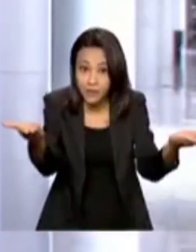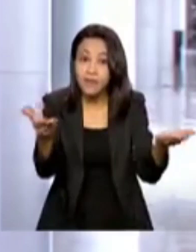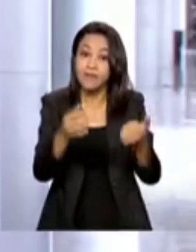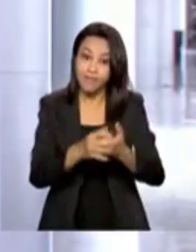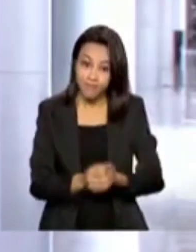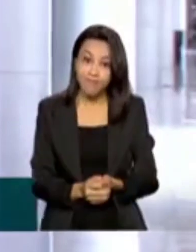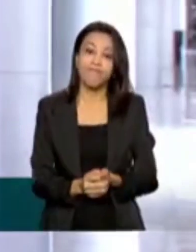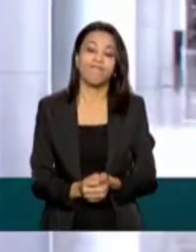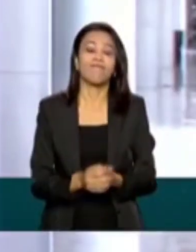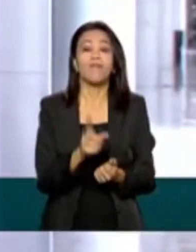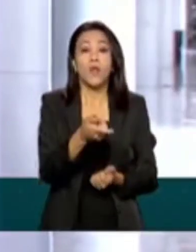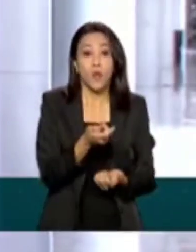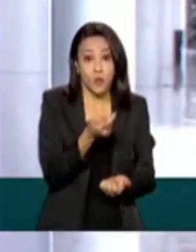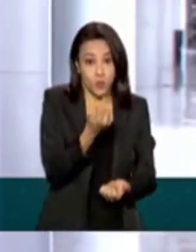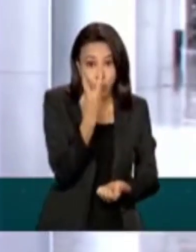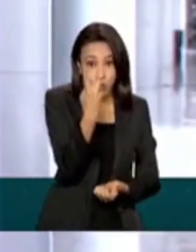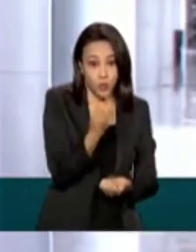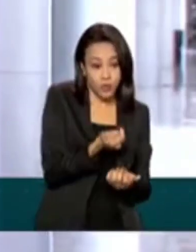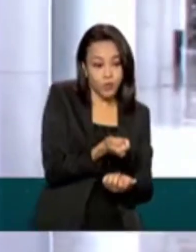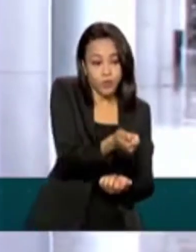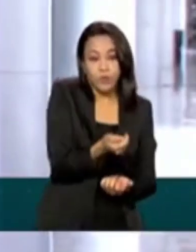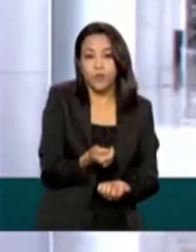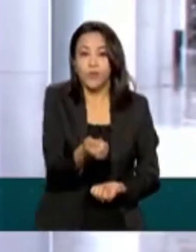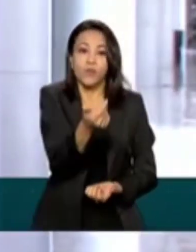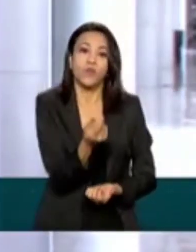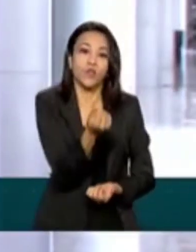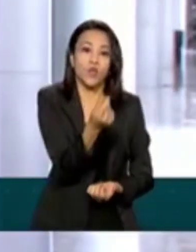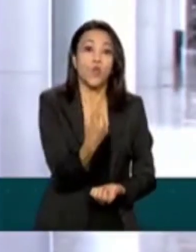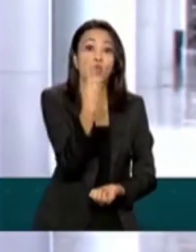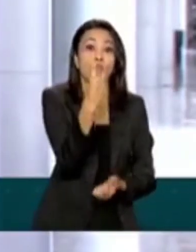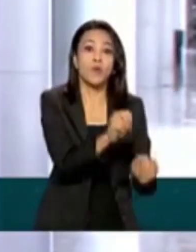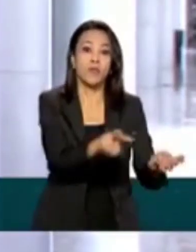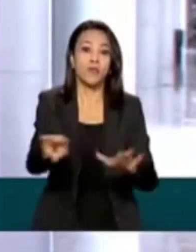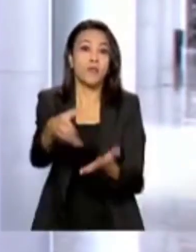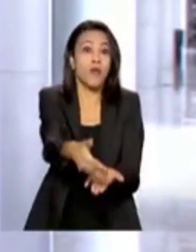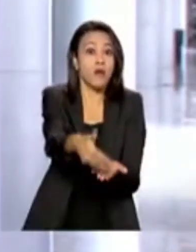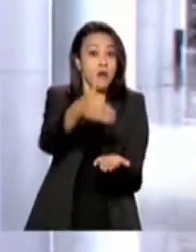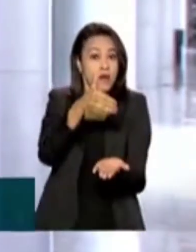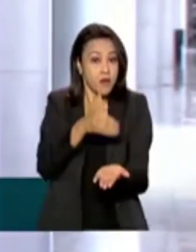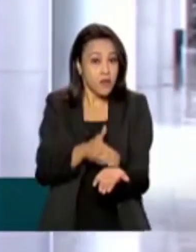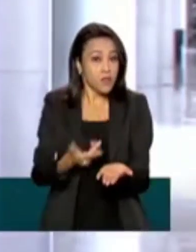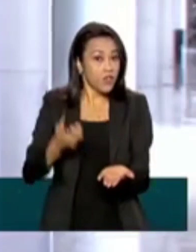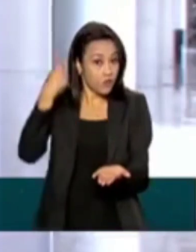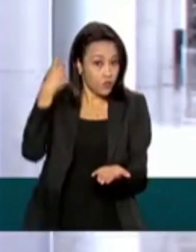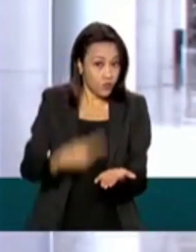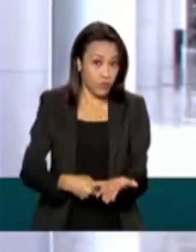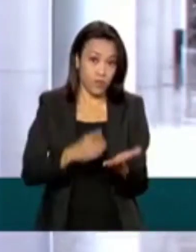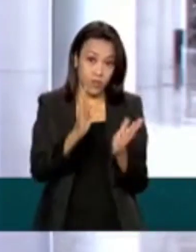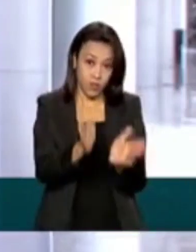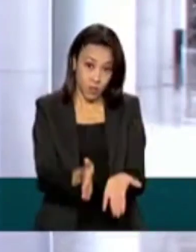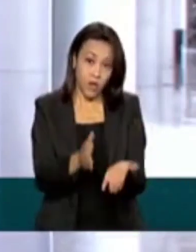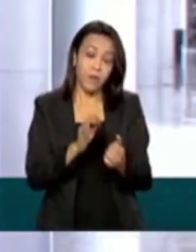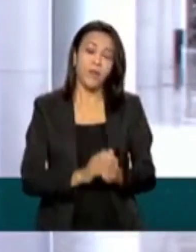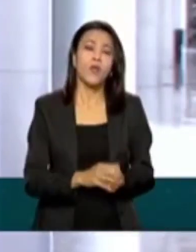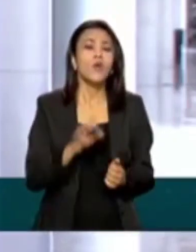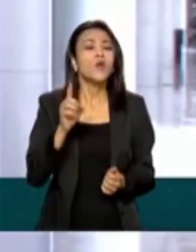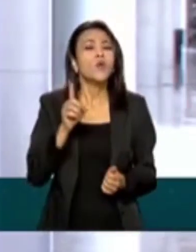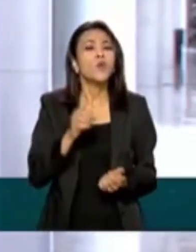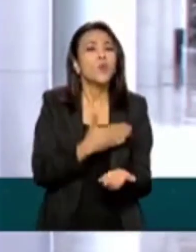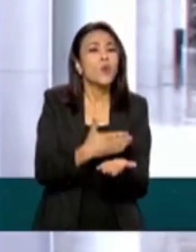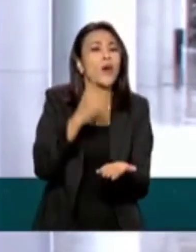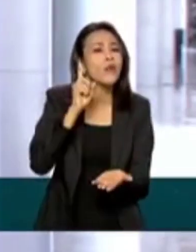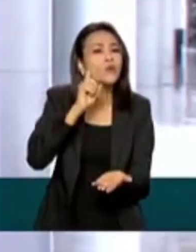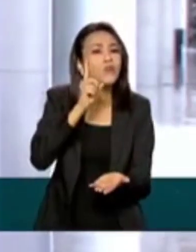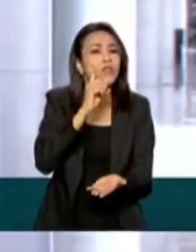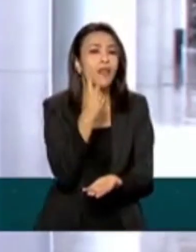os benefícios serão depositados uma semana antes do previsto. Originalmente, a data de início dos pagamentos era no dia